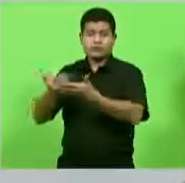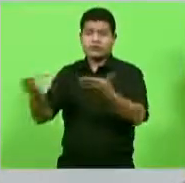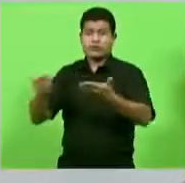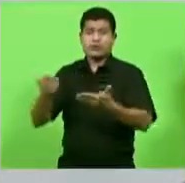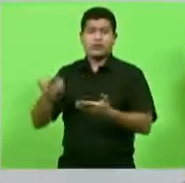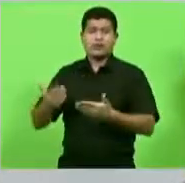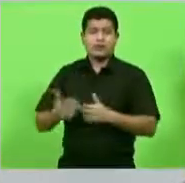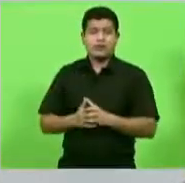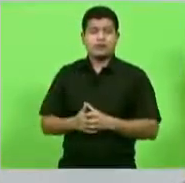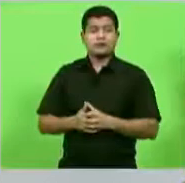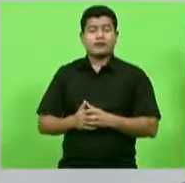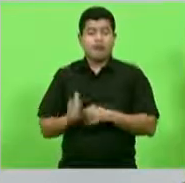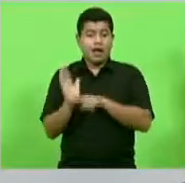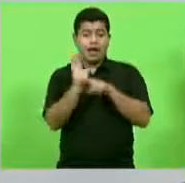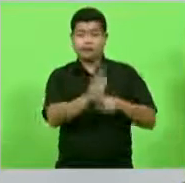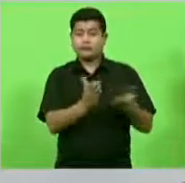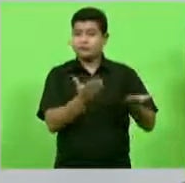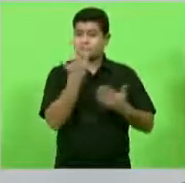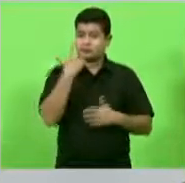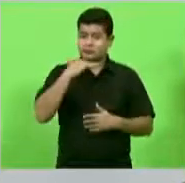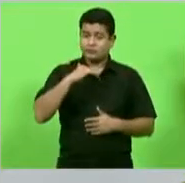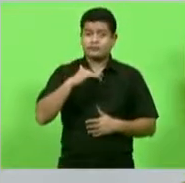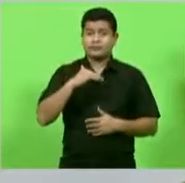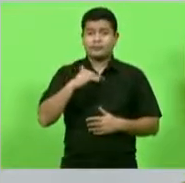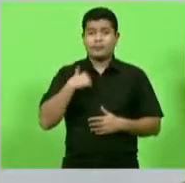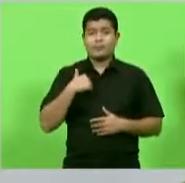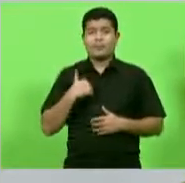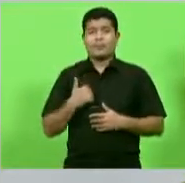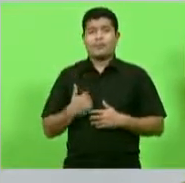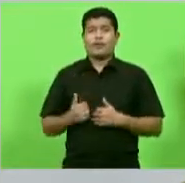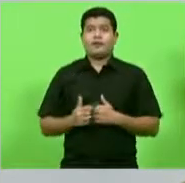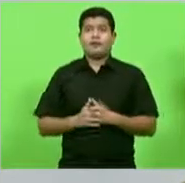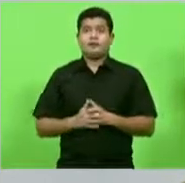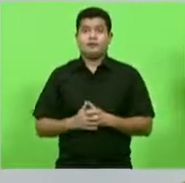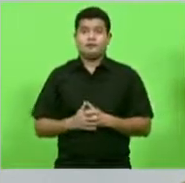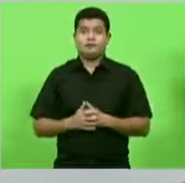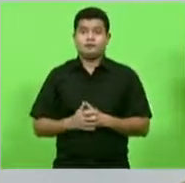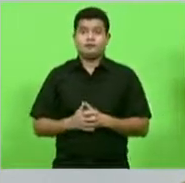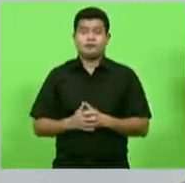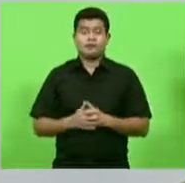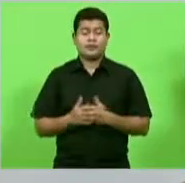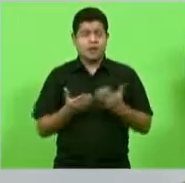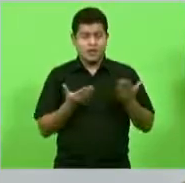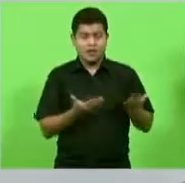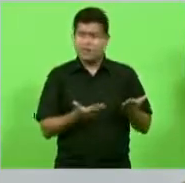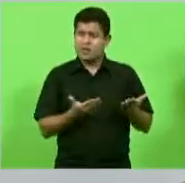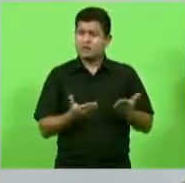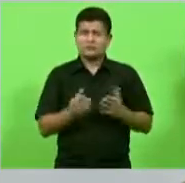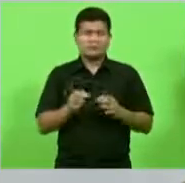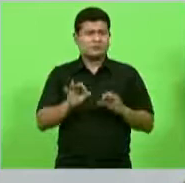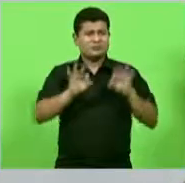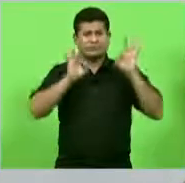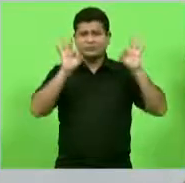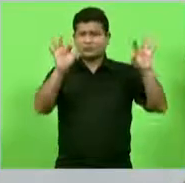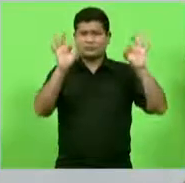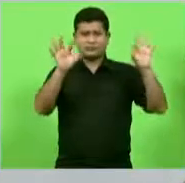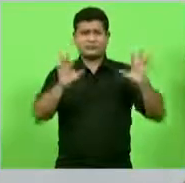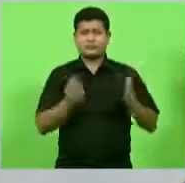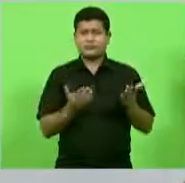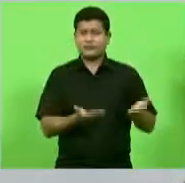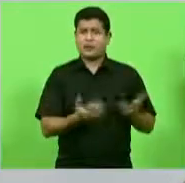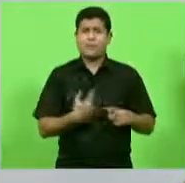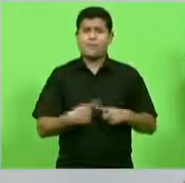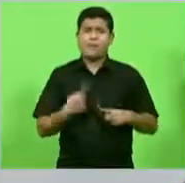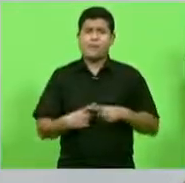a atividade cognitiva da criança e ela as crianças são o nosso maior bem precioso que nós temos porque se